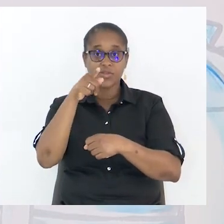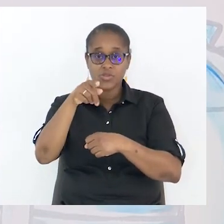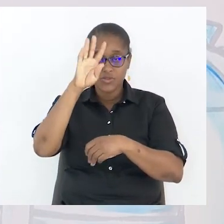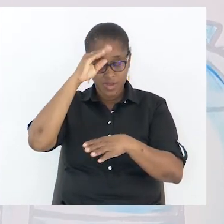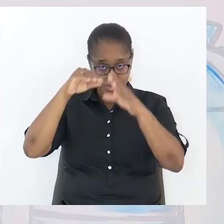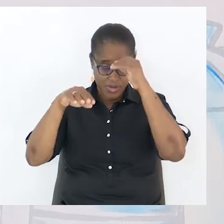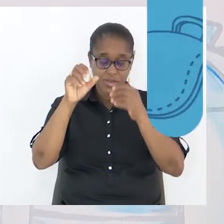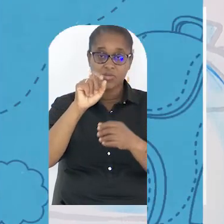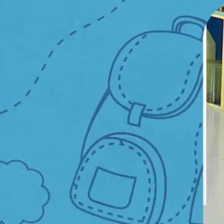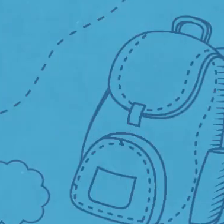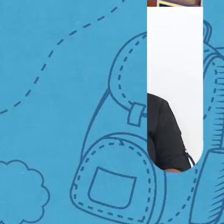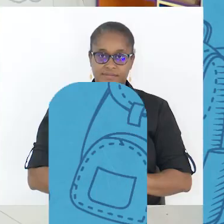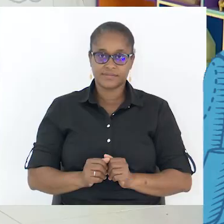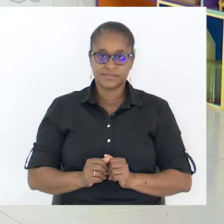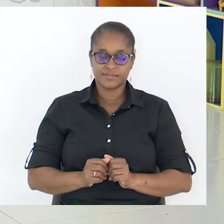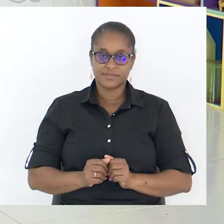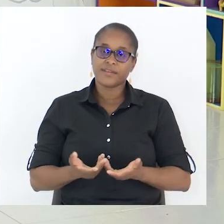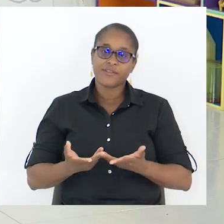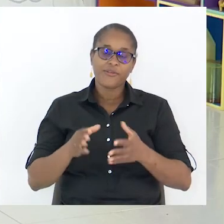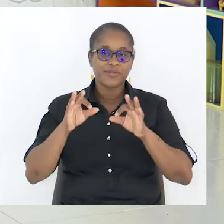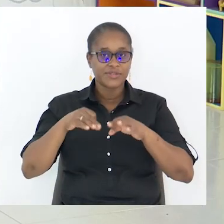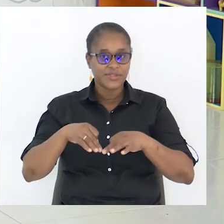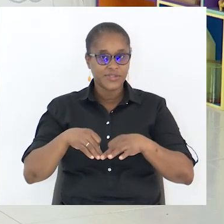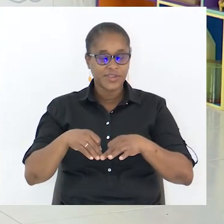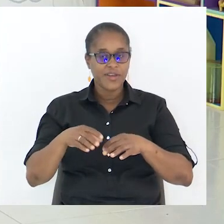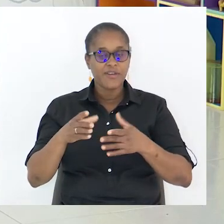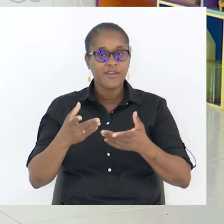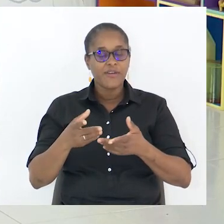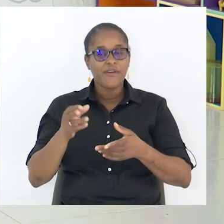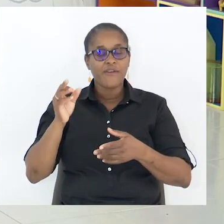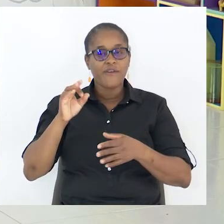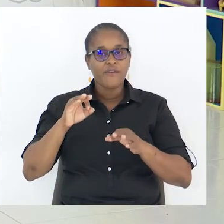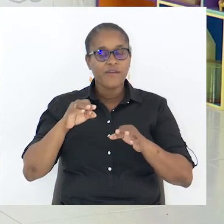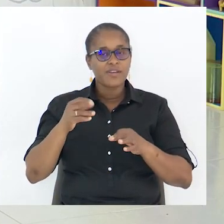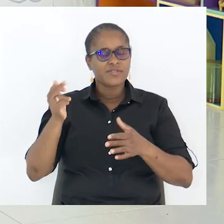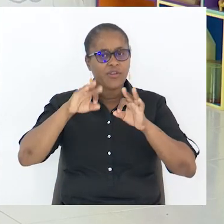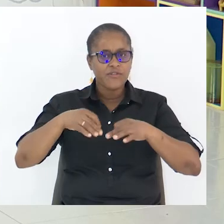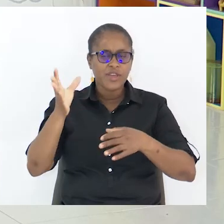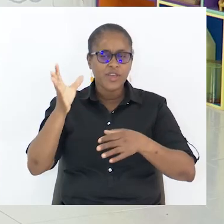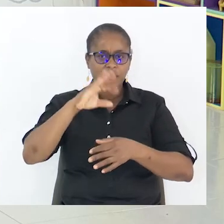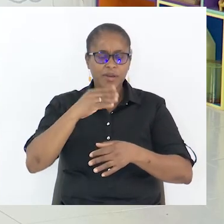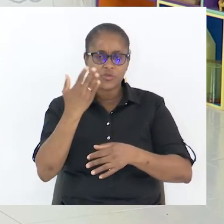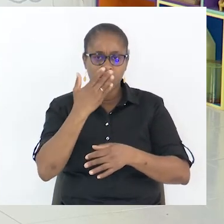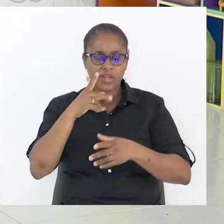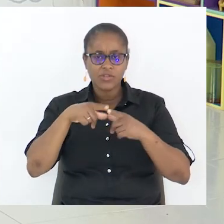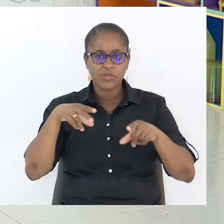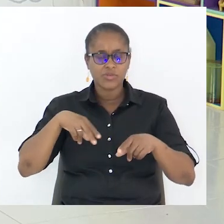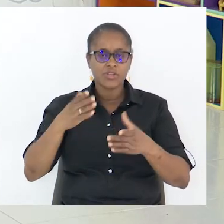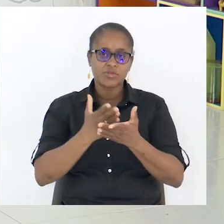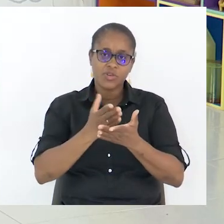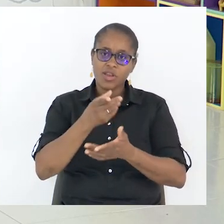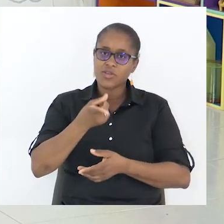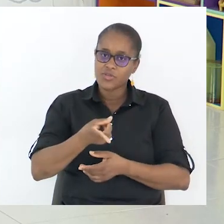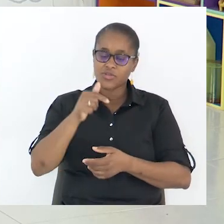o género argumentativo. Chegamos ao fim de mais uma aula de língua portuguesa para o nono ano.